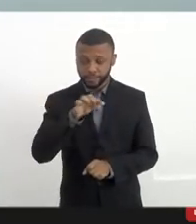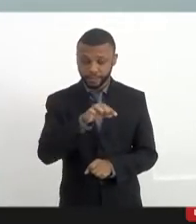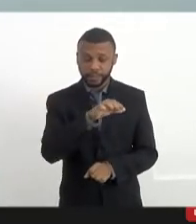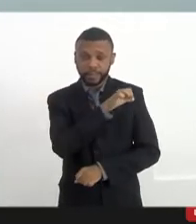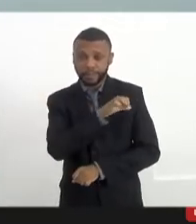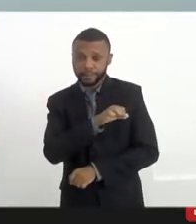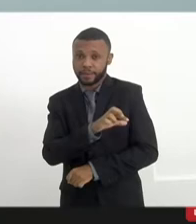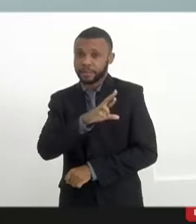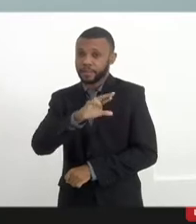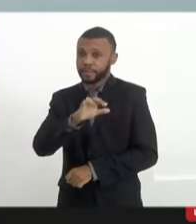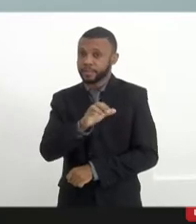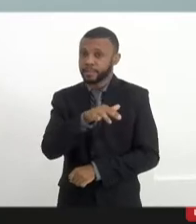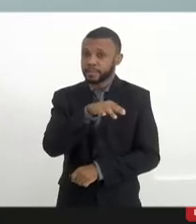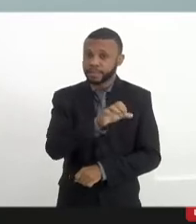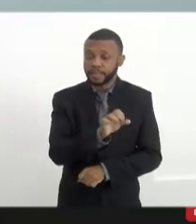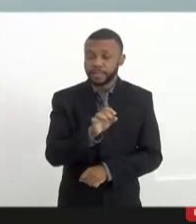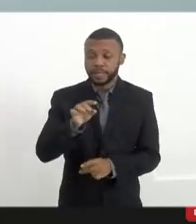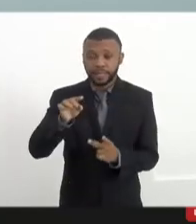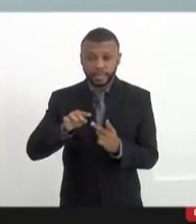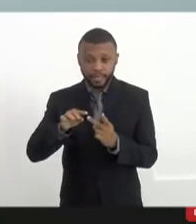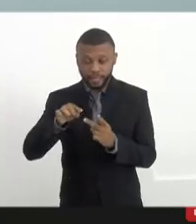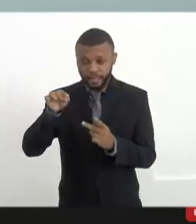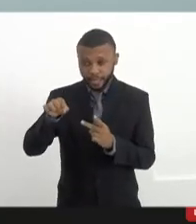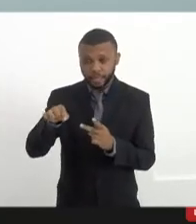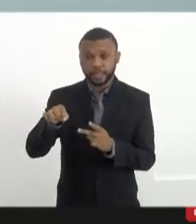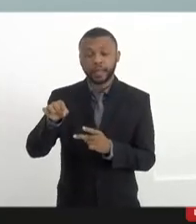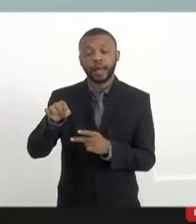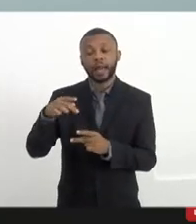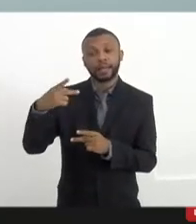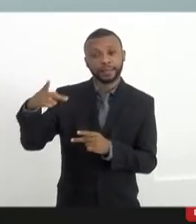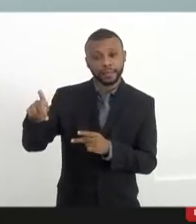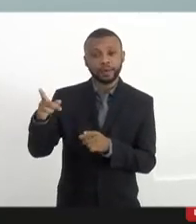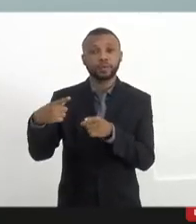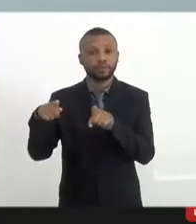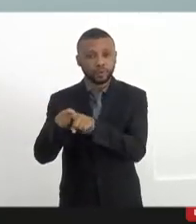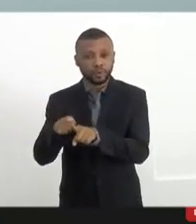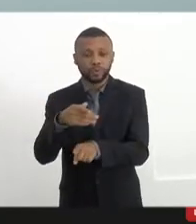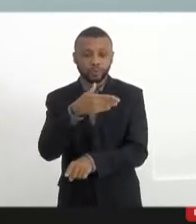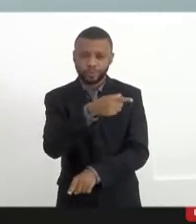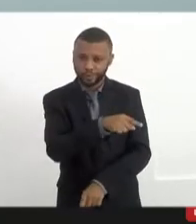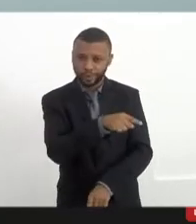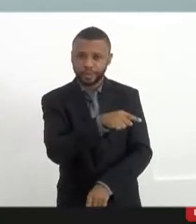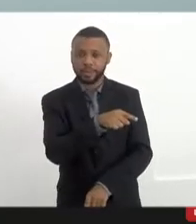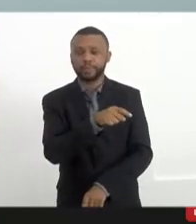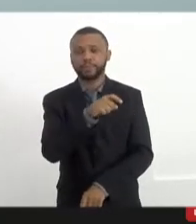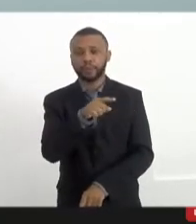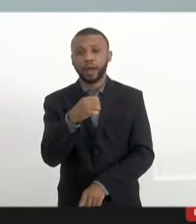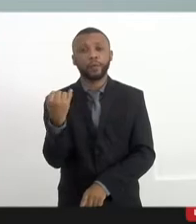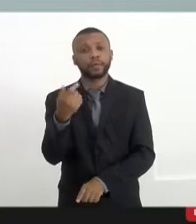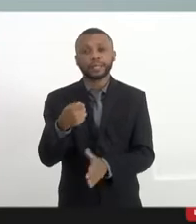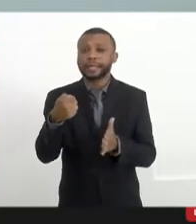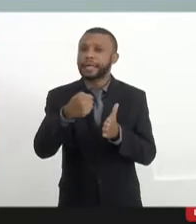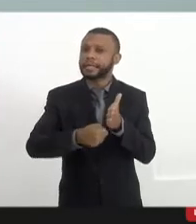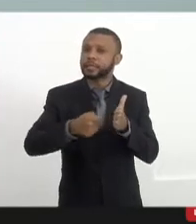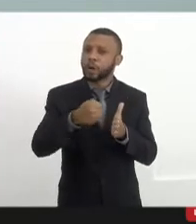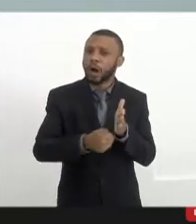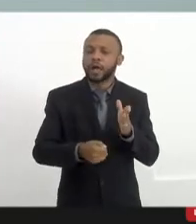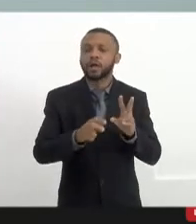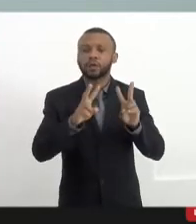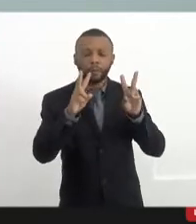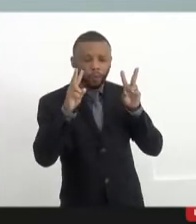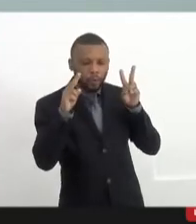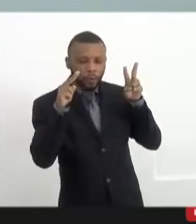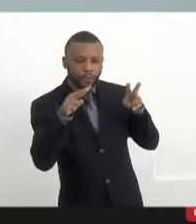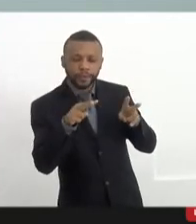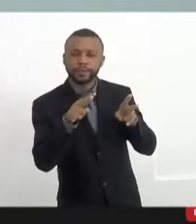uma história de trabalho e de luta aqui na Assembleia, em torno dessa pauta do financiamento da mídia popular, da mídia comunitária. E é muito